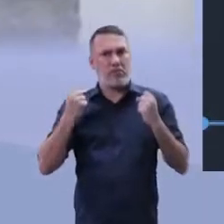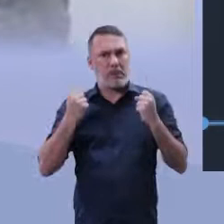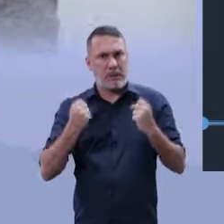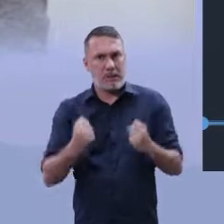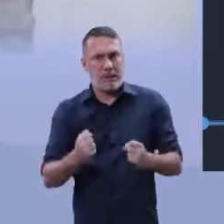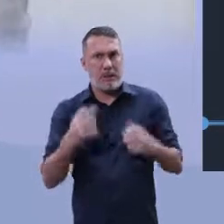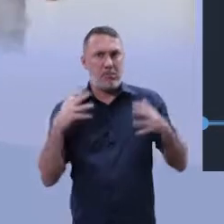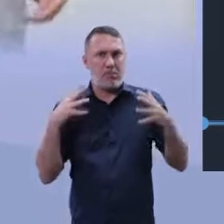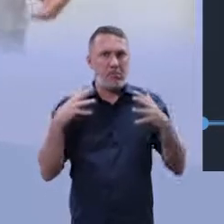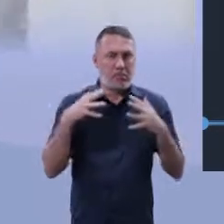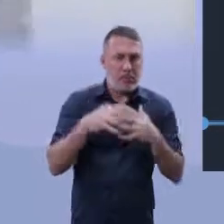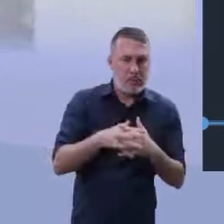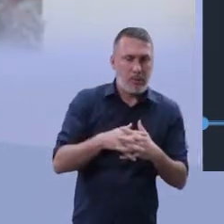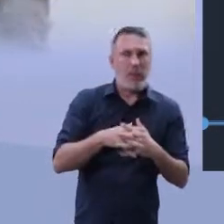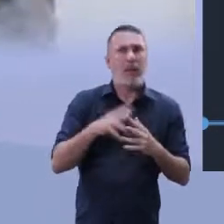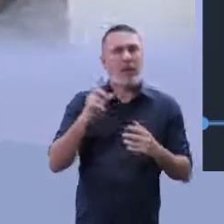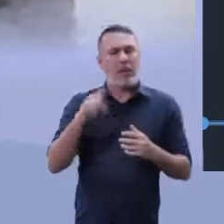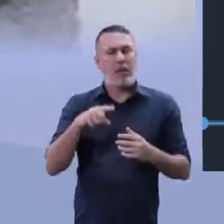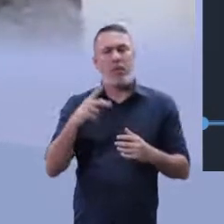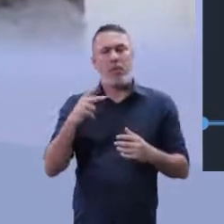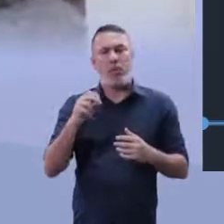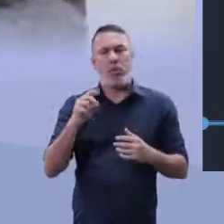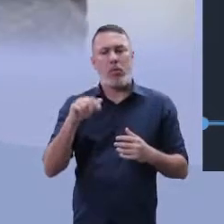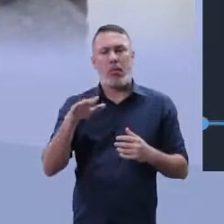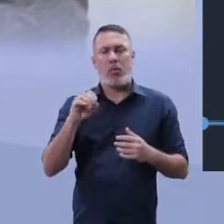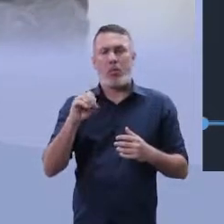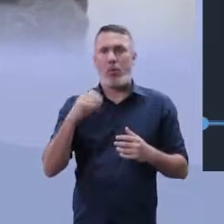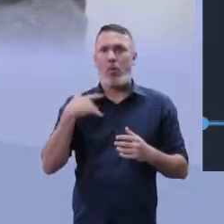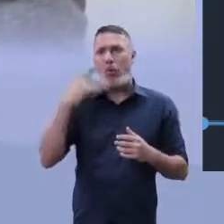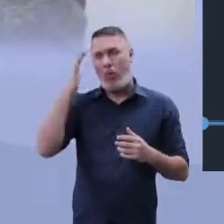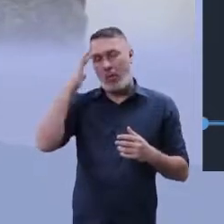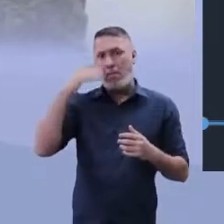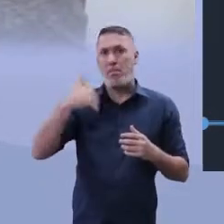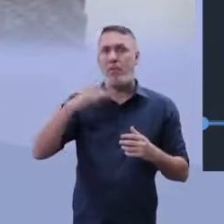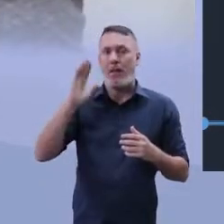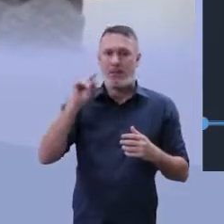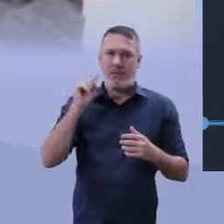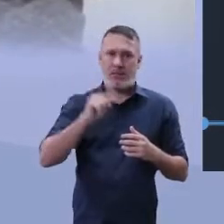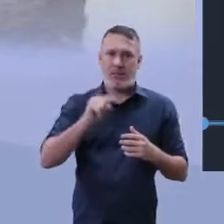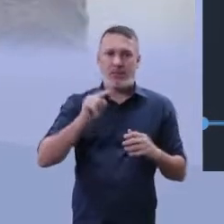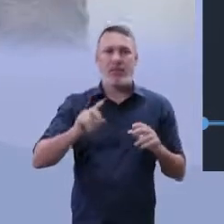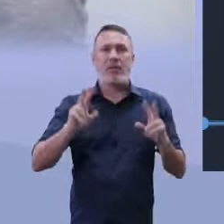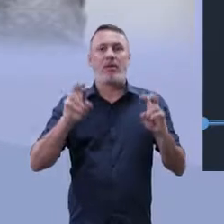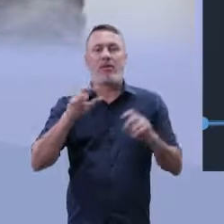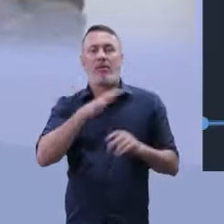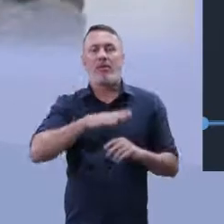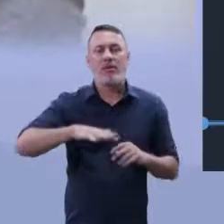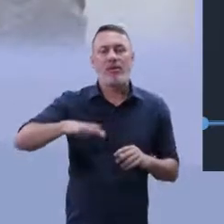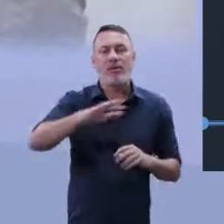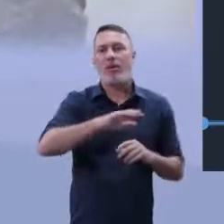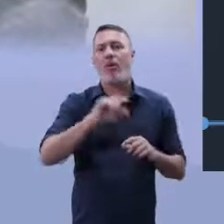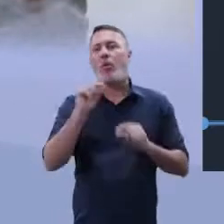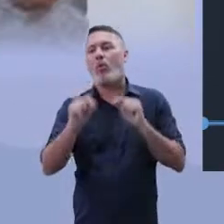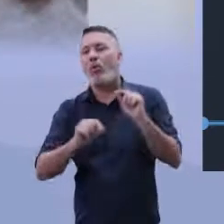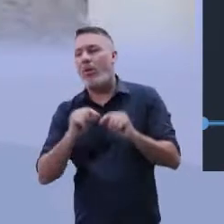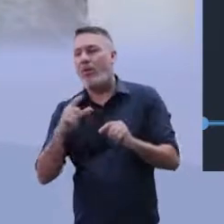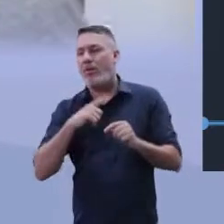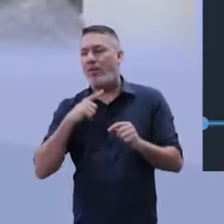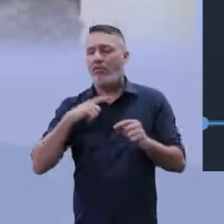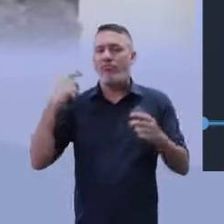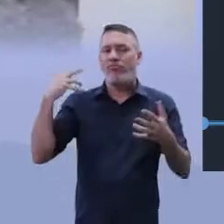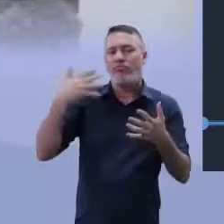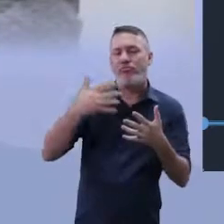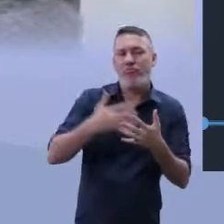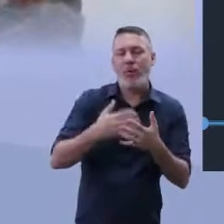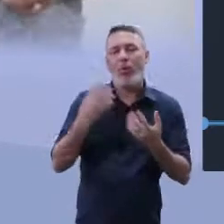muito polêmico. Talvez, até aqui, é o tema mais polêmico que trabalhamos. Por quê? Por conta da atualidade, tudo que